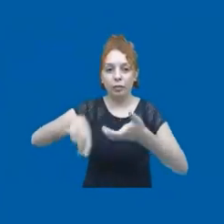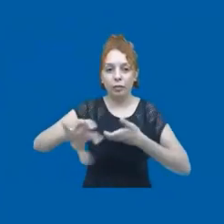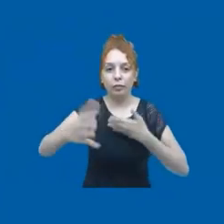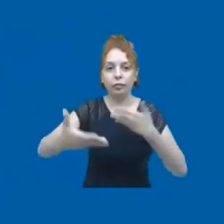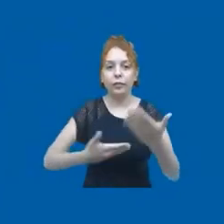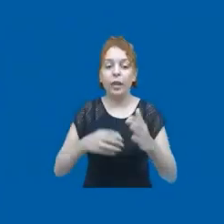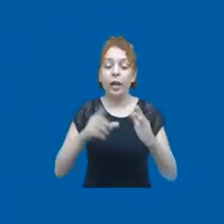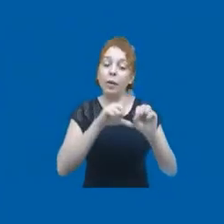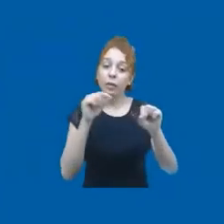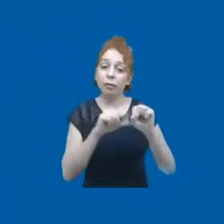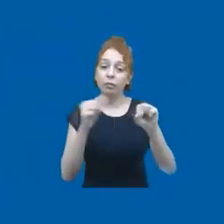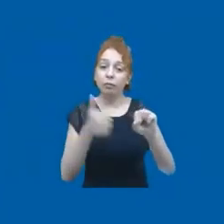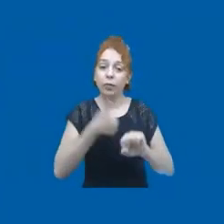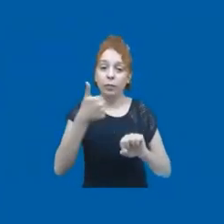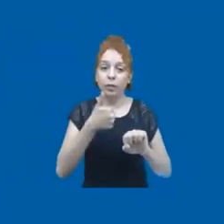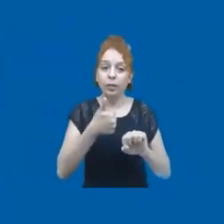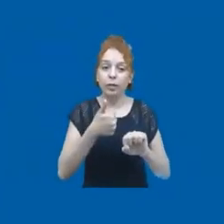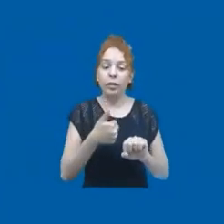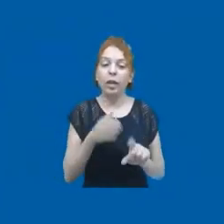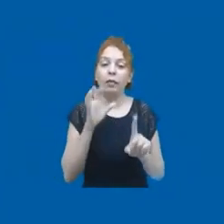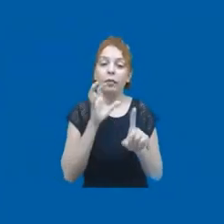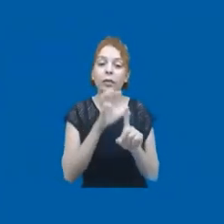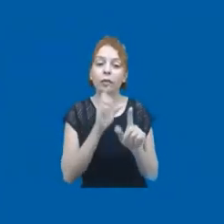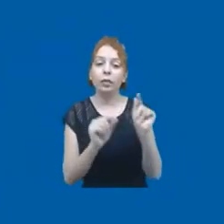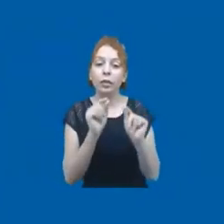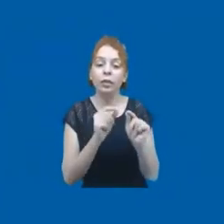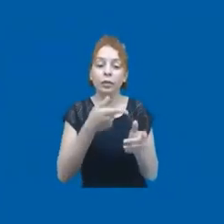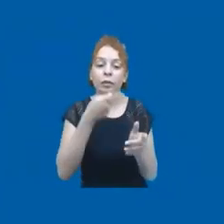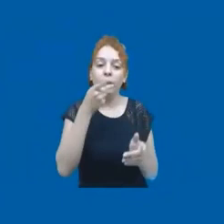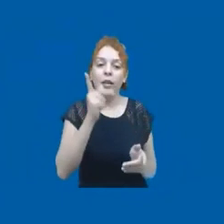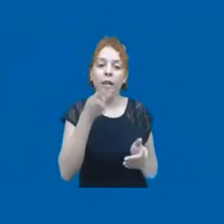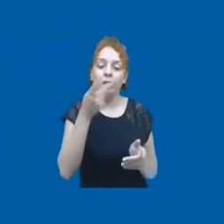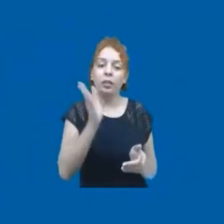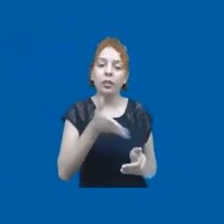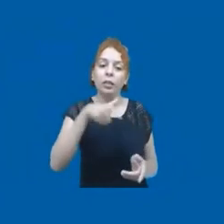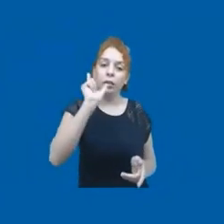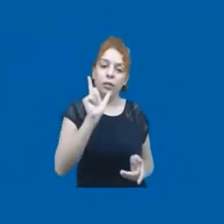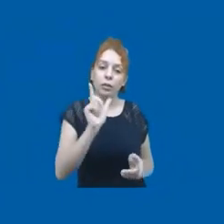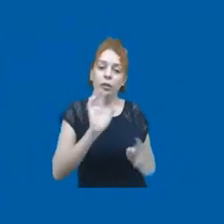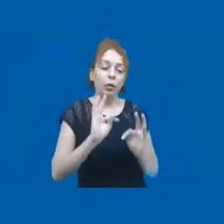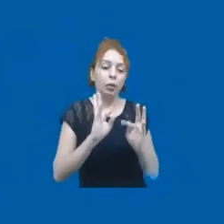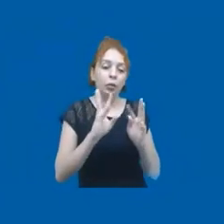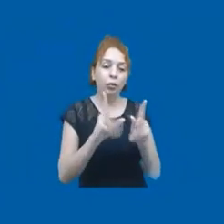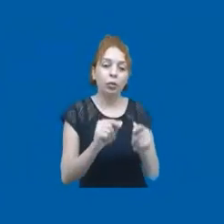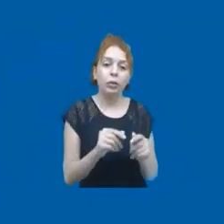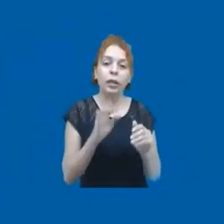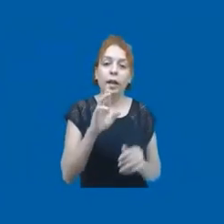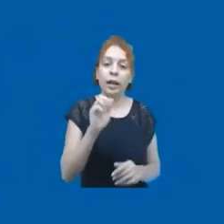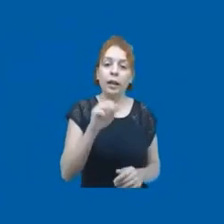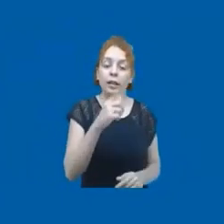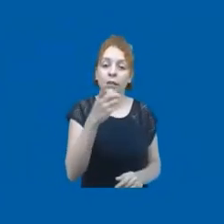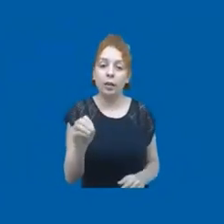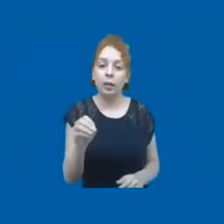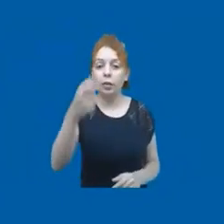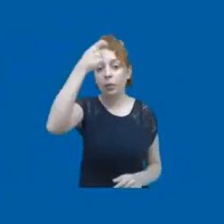artigo primeiro. veja se isso aqui não é inspirado naquele Ubuntu que eu falei para vocês. Todos dotados de razão e de consciência